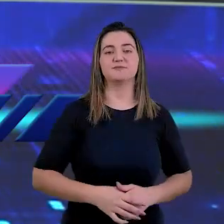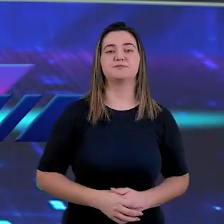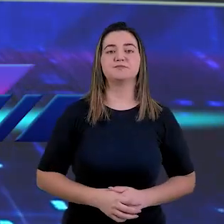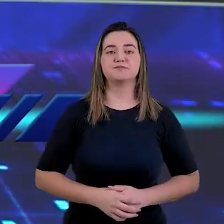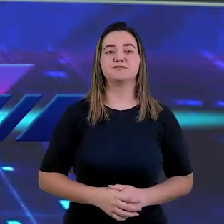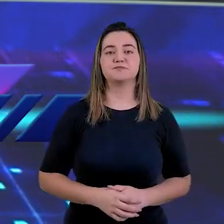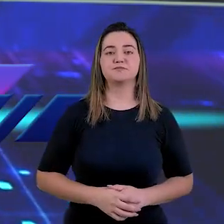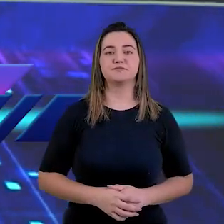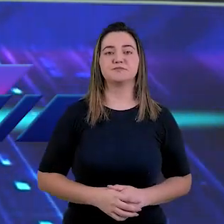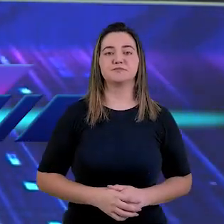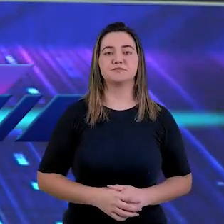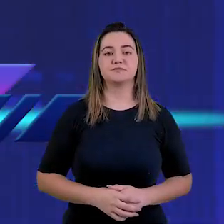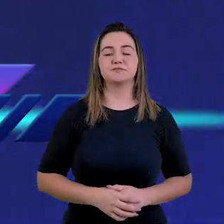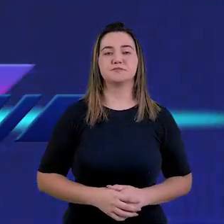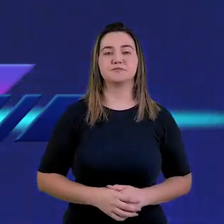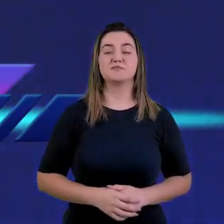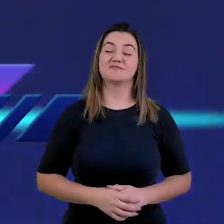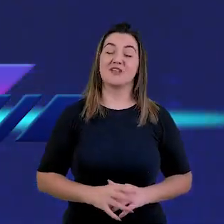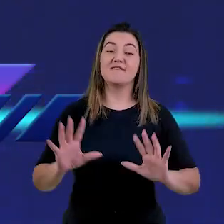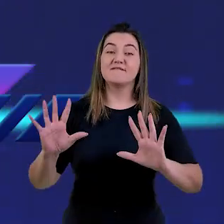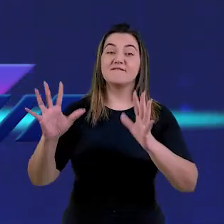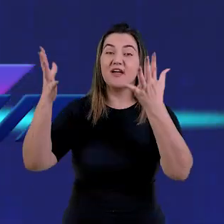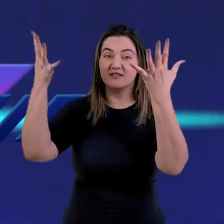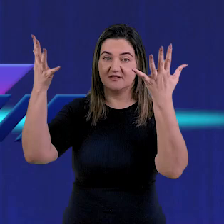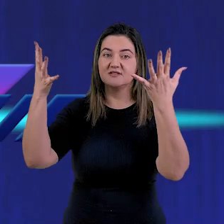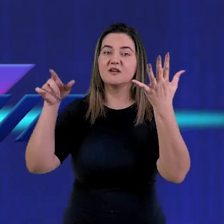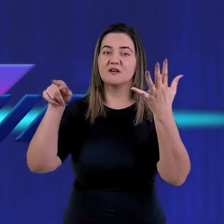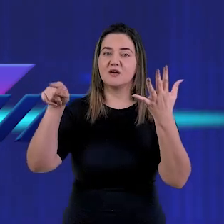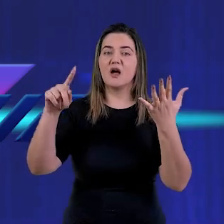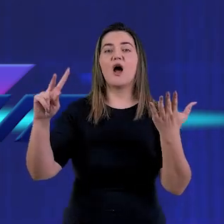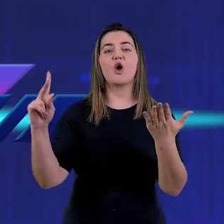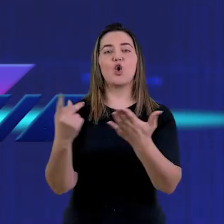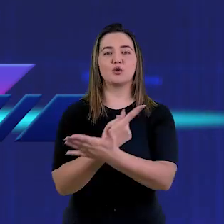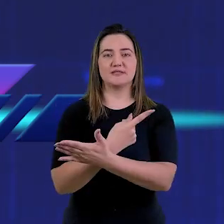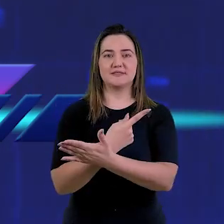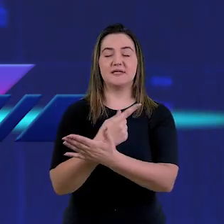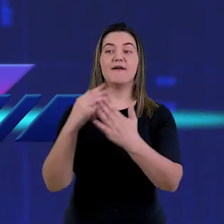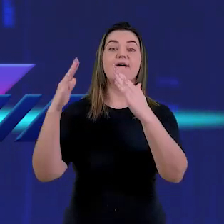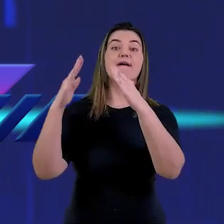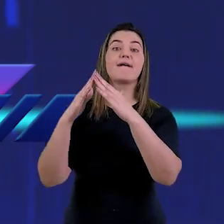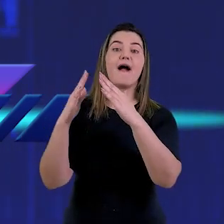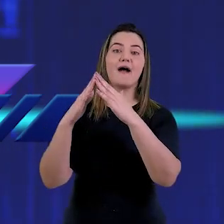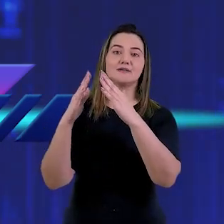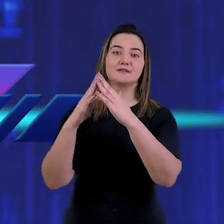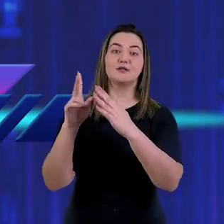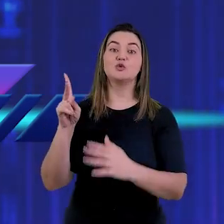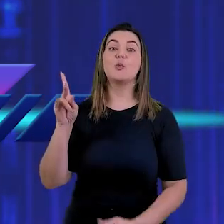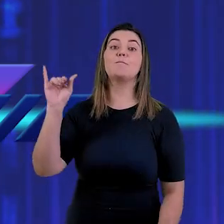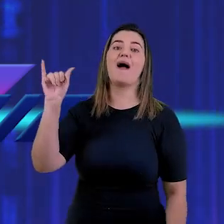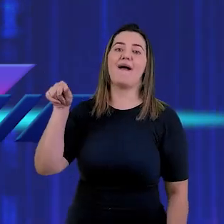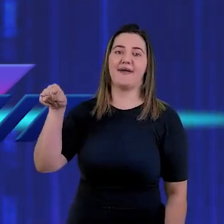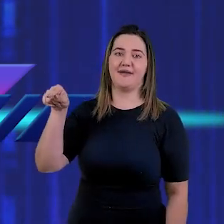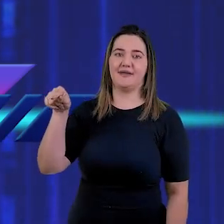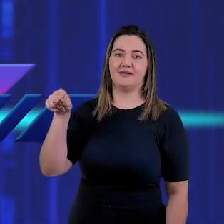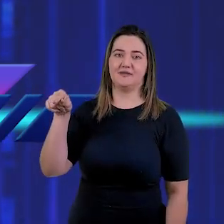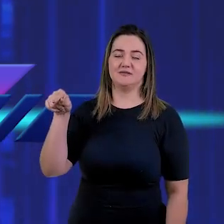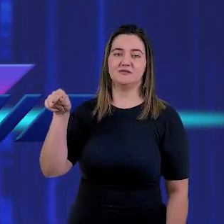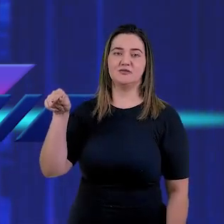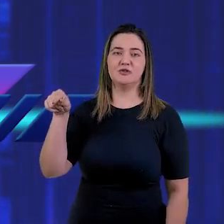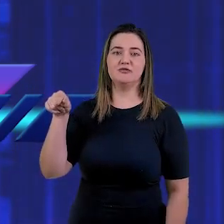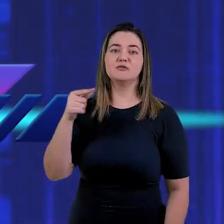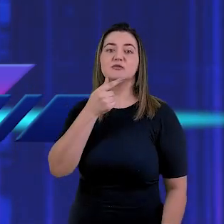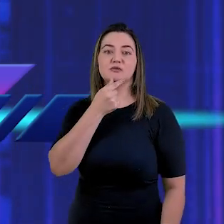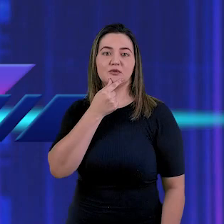A festa normalmente acontecia na casa do pai do noivo.